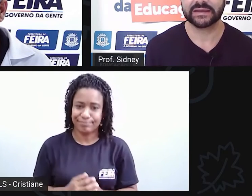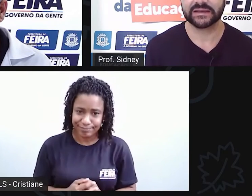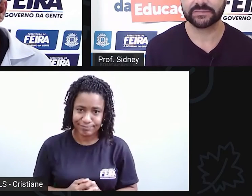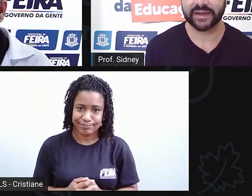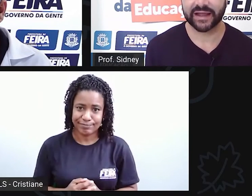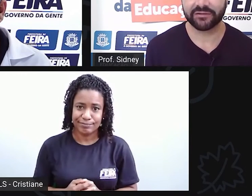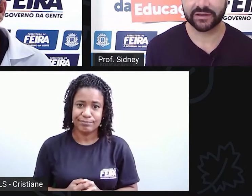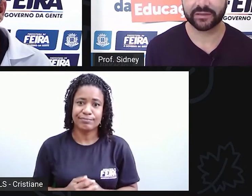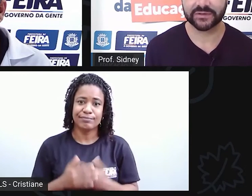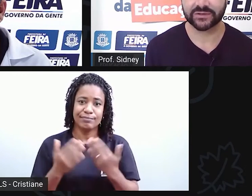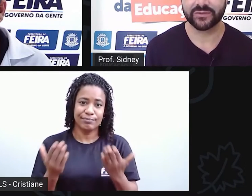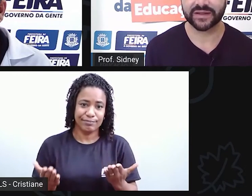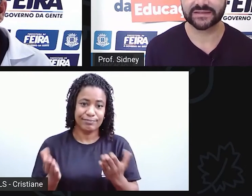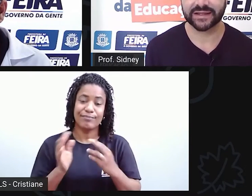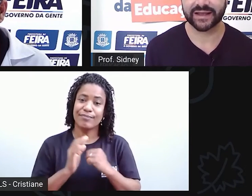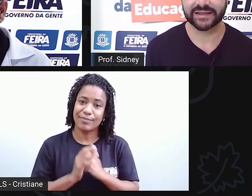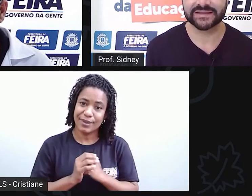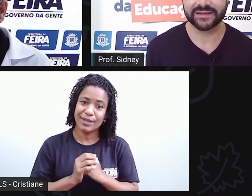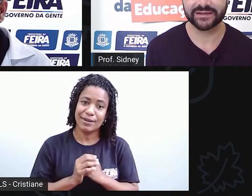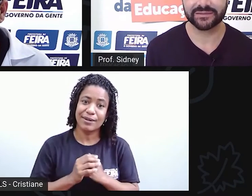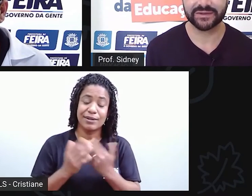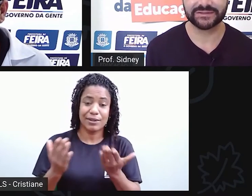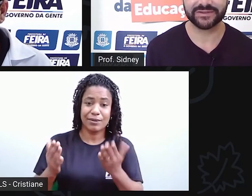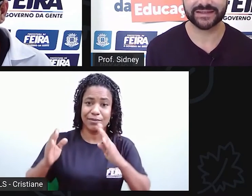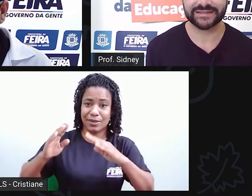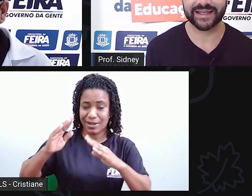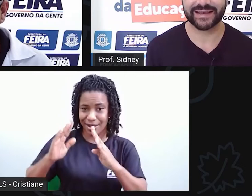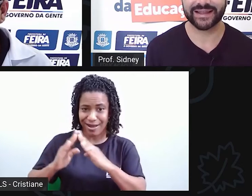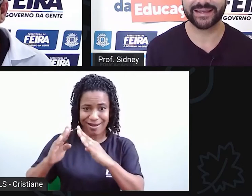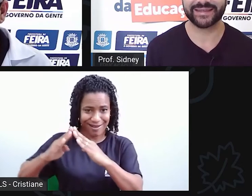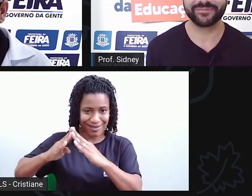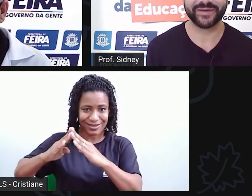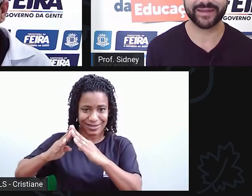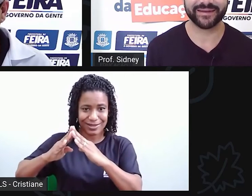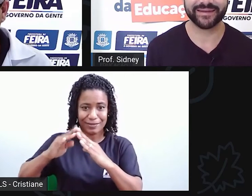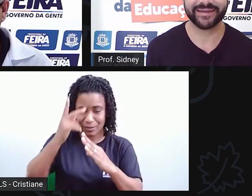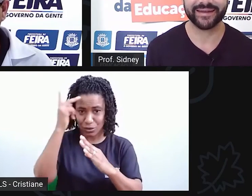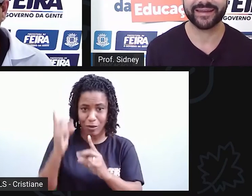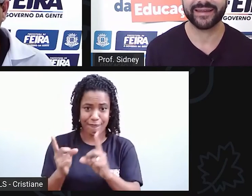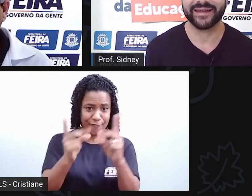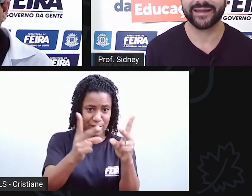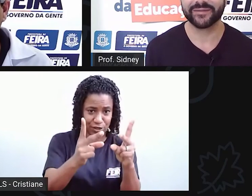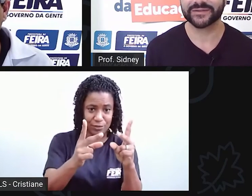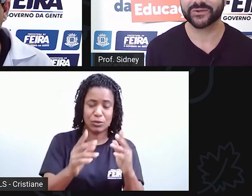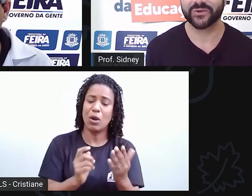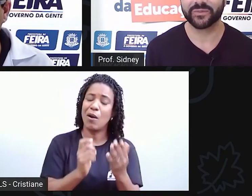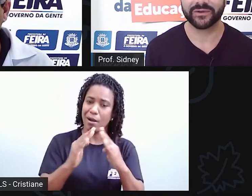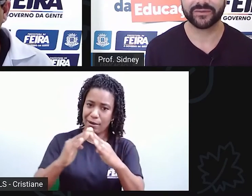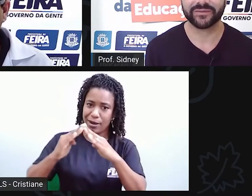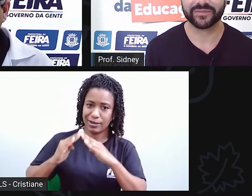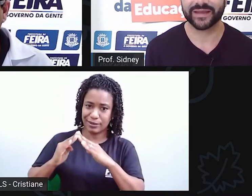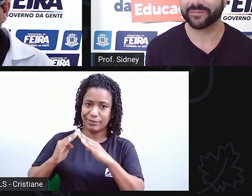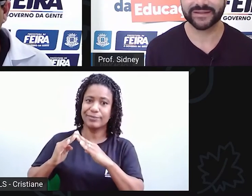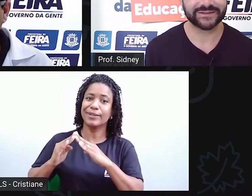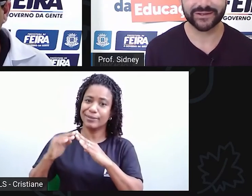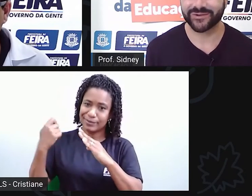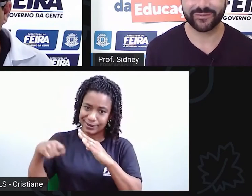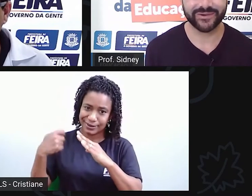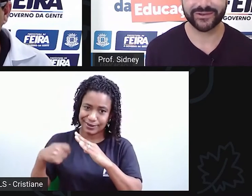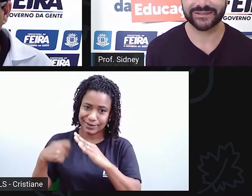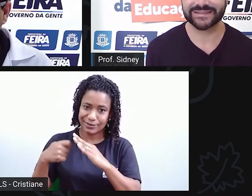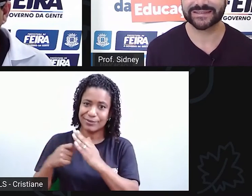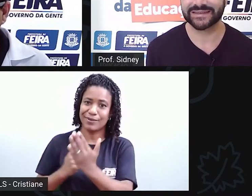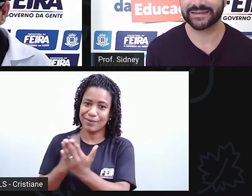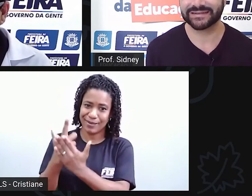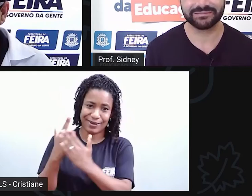E aí, esperava que a pessoa comprasse a casa, mantivesse ela em pé. Mais uma. A pessoa que